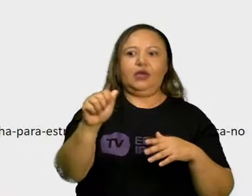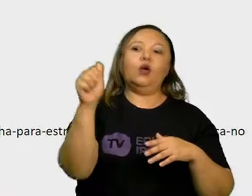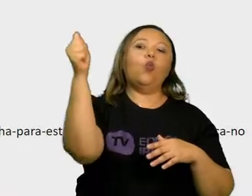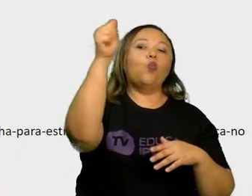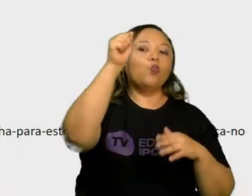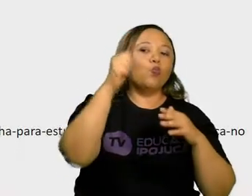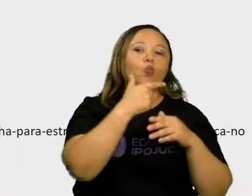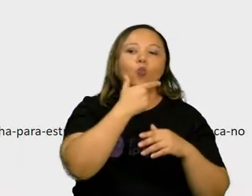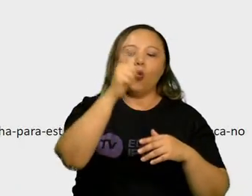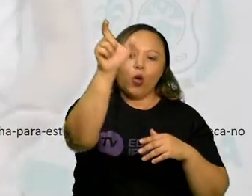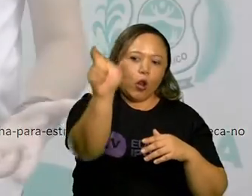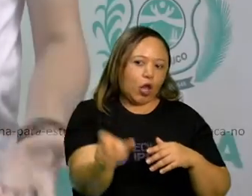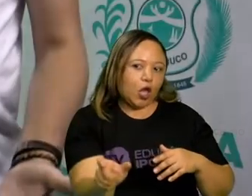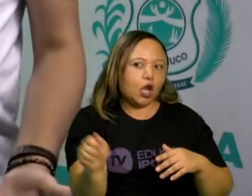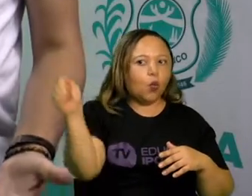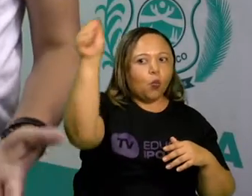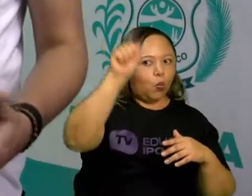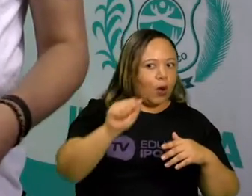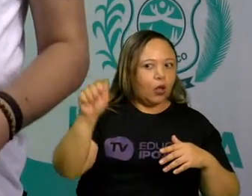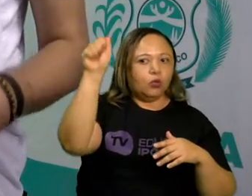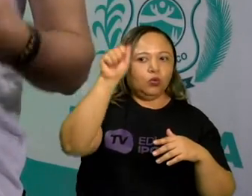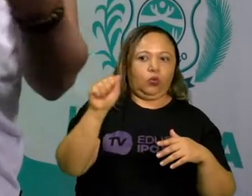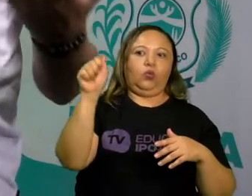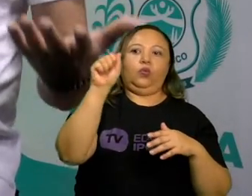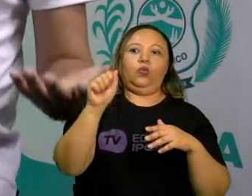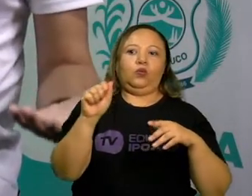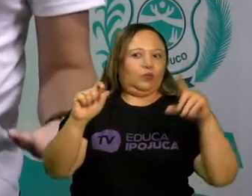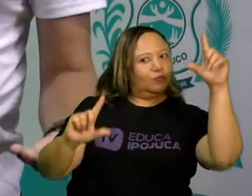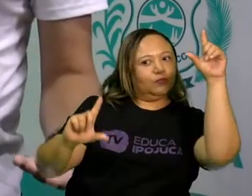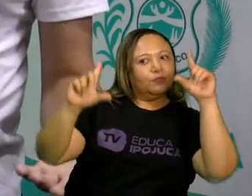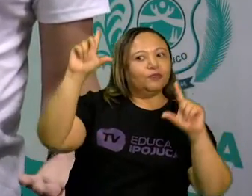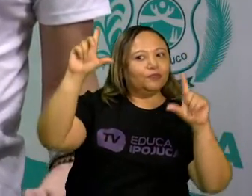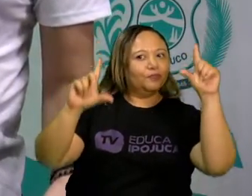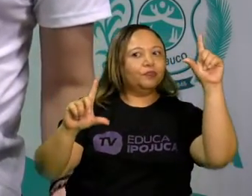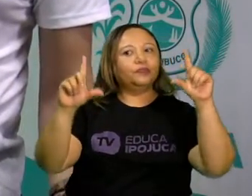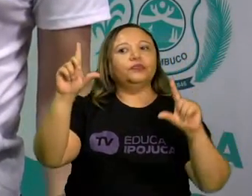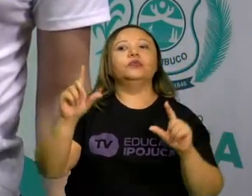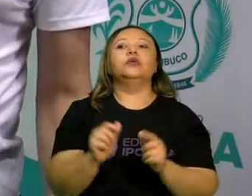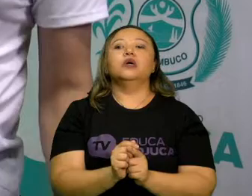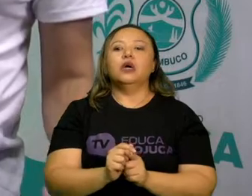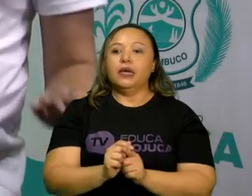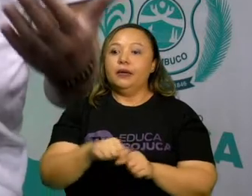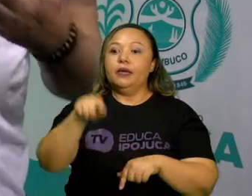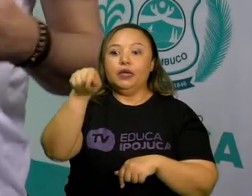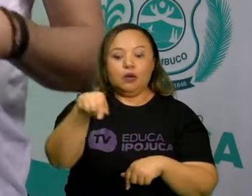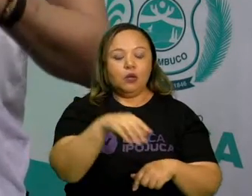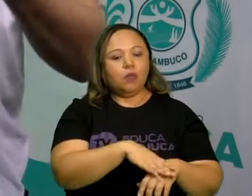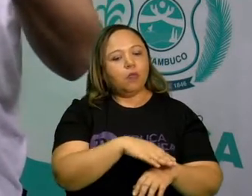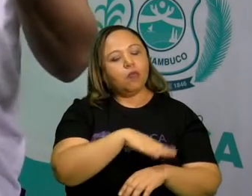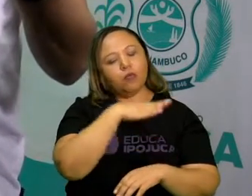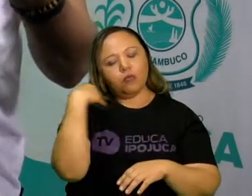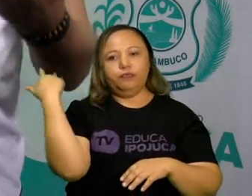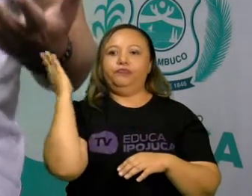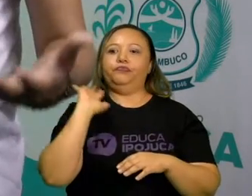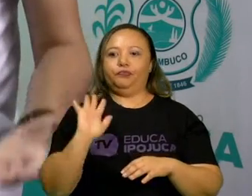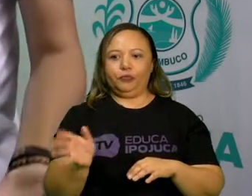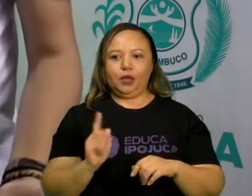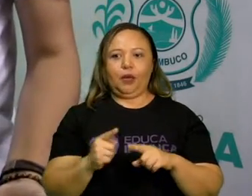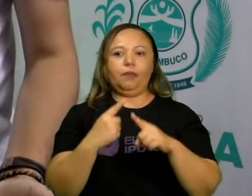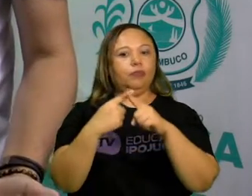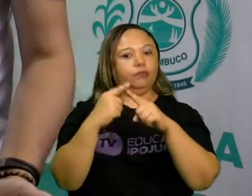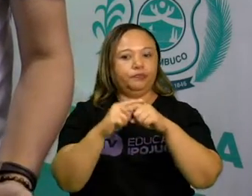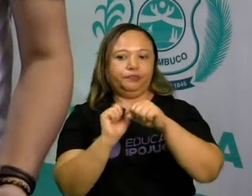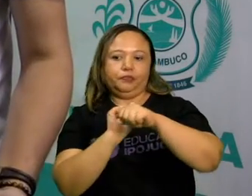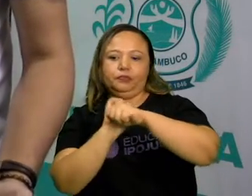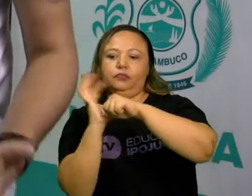que está aí, Que é a Covid-19, que muita gente ainda não acredita que exista, mas que está matando tanta